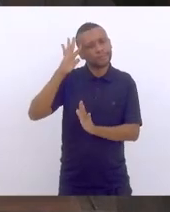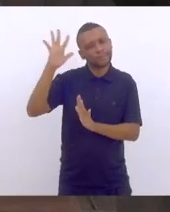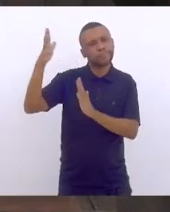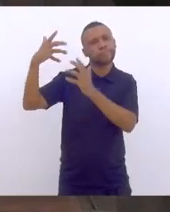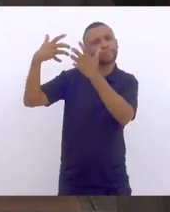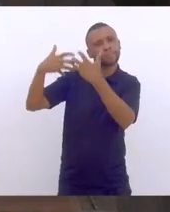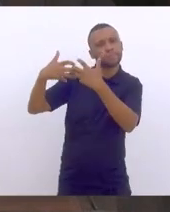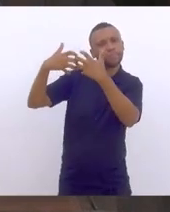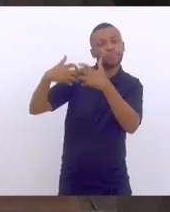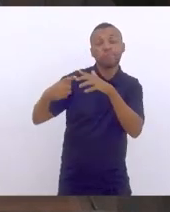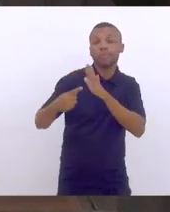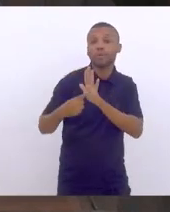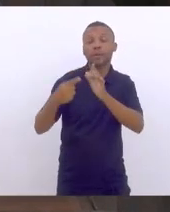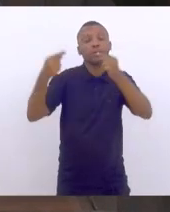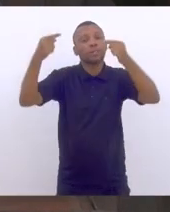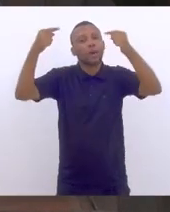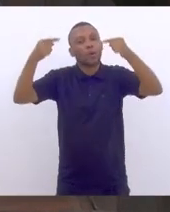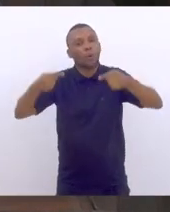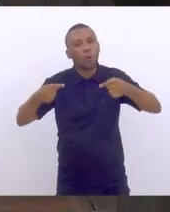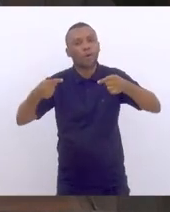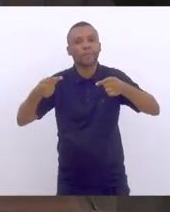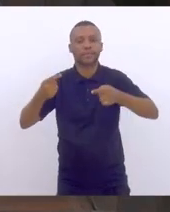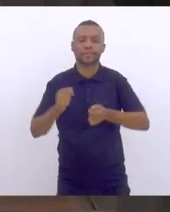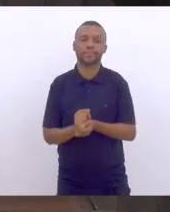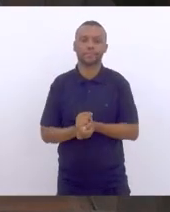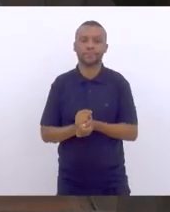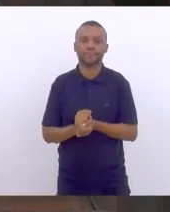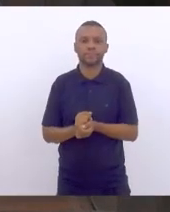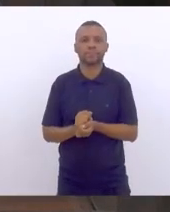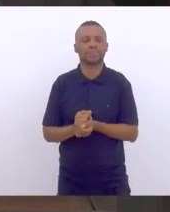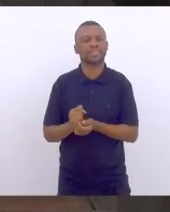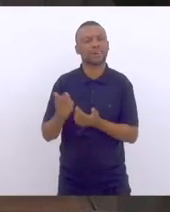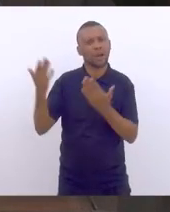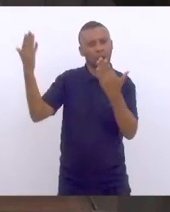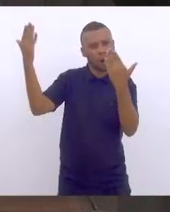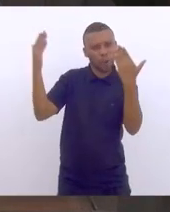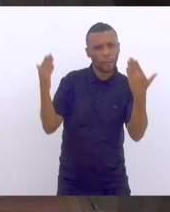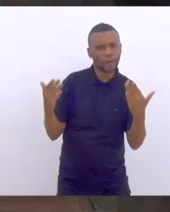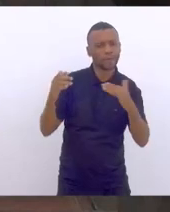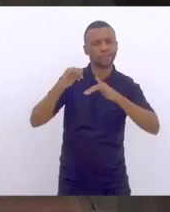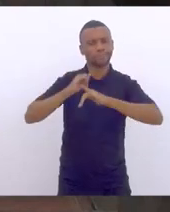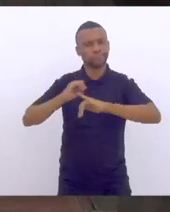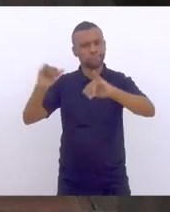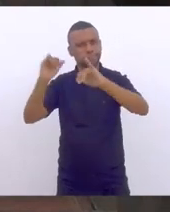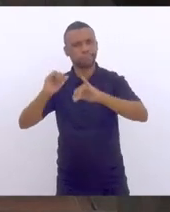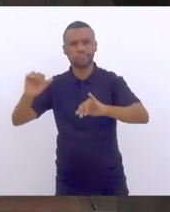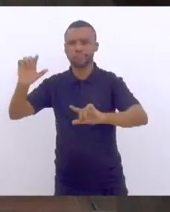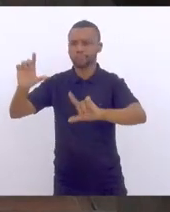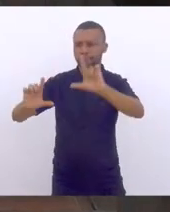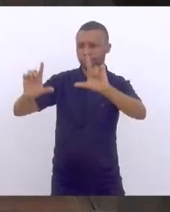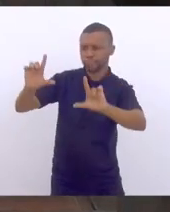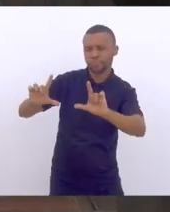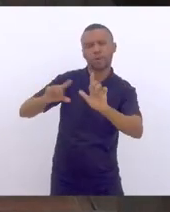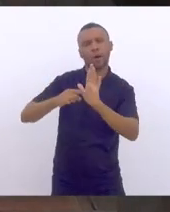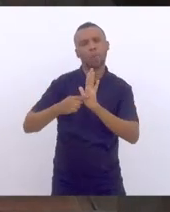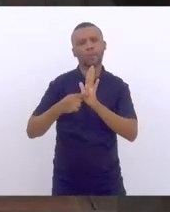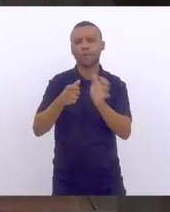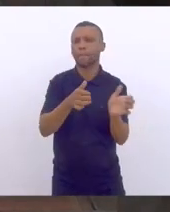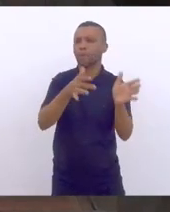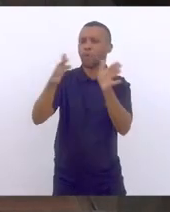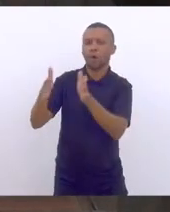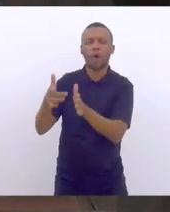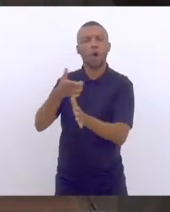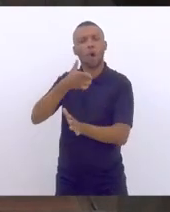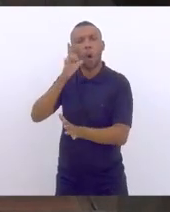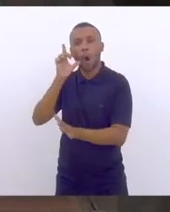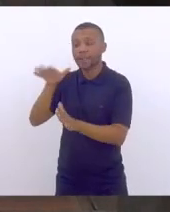contraponto entre as notícias tão ruins que aconteceram no dia de ontem e se seguem no dia